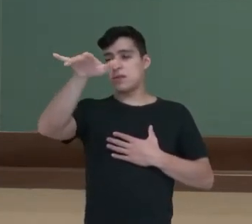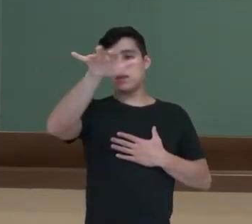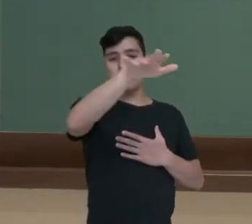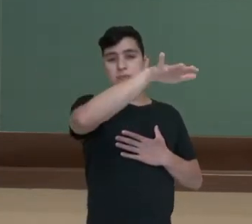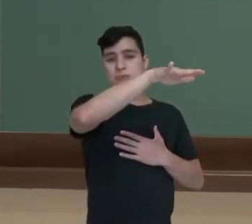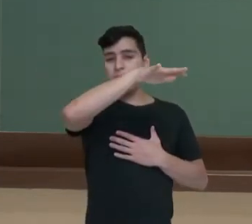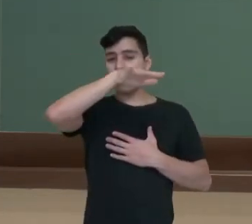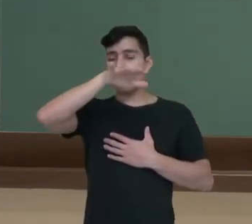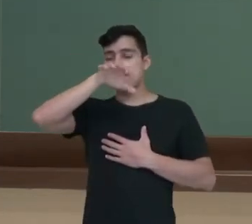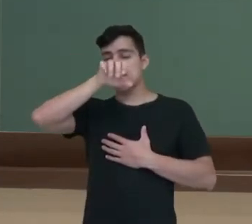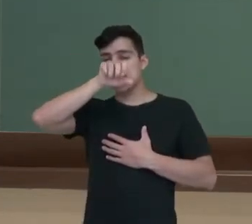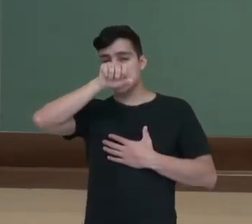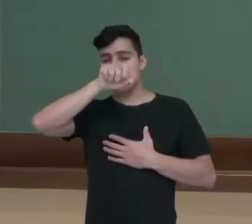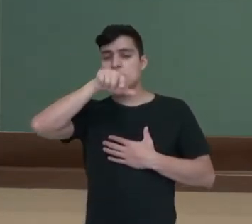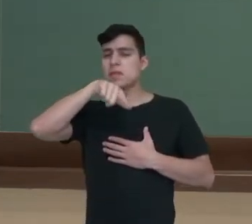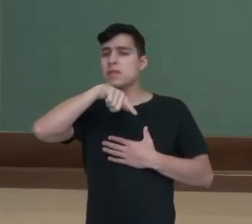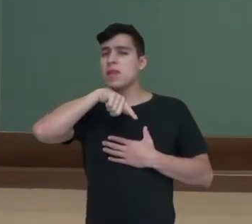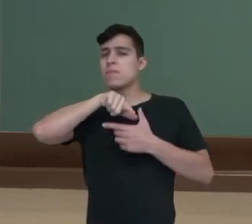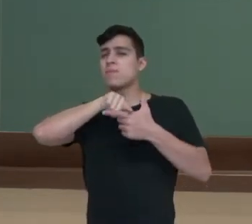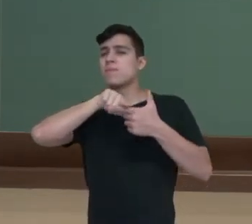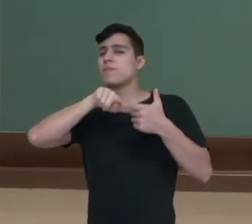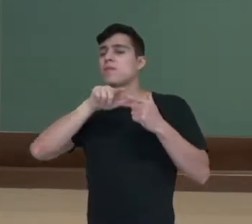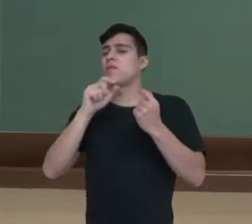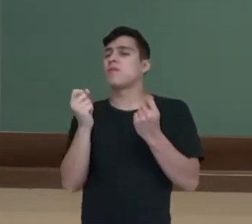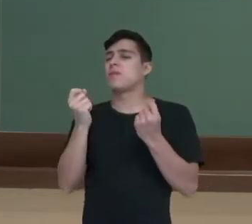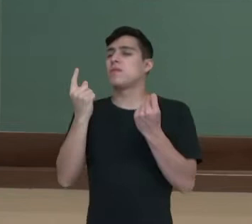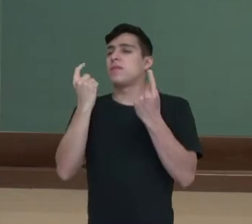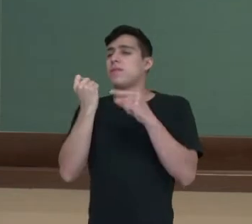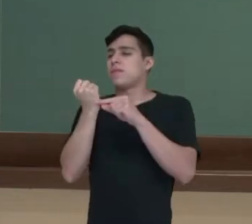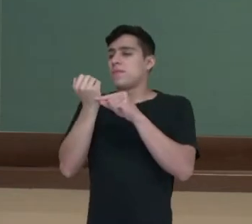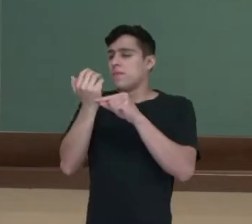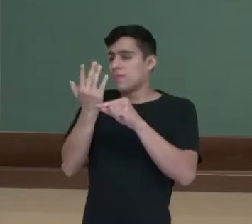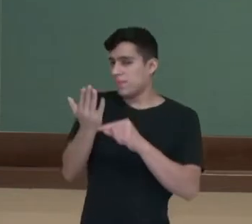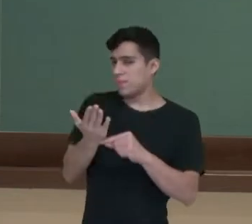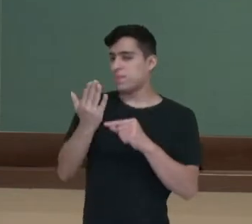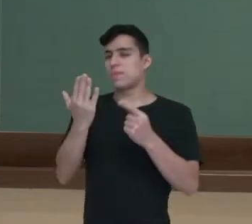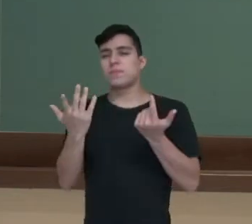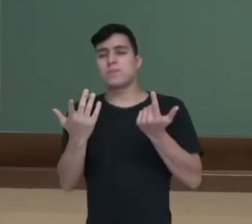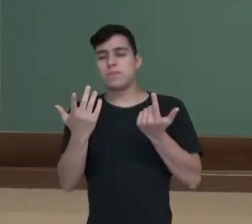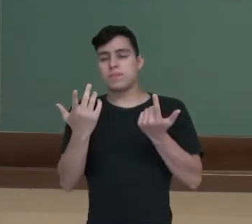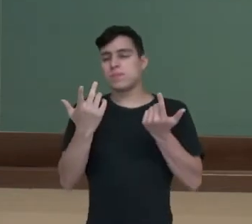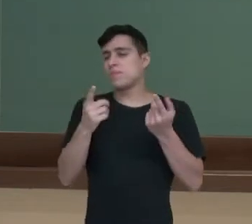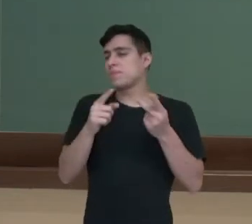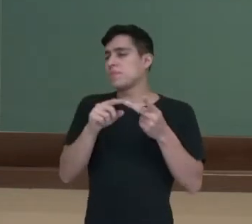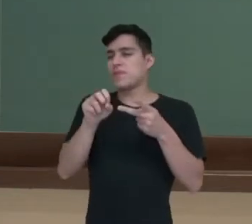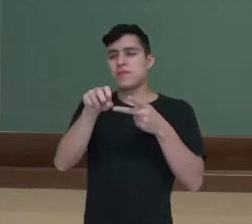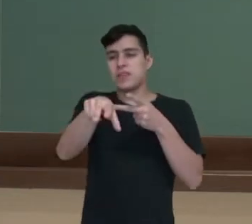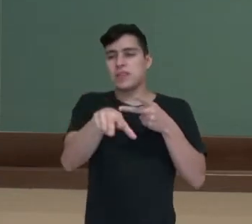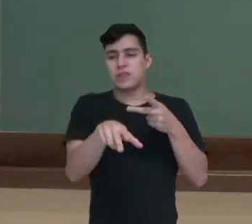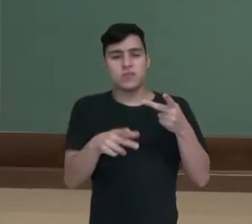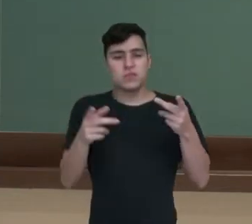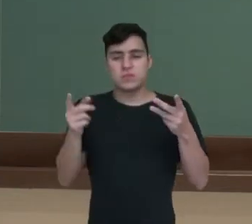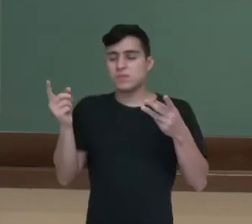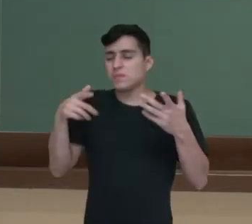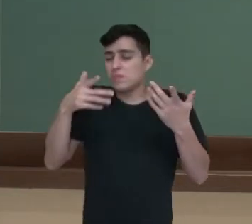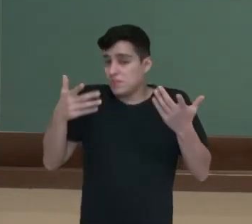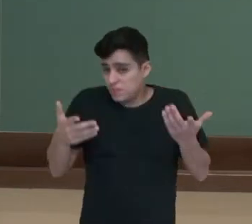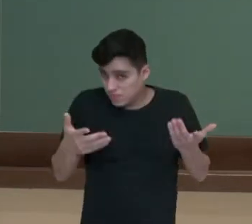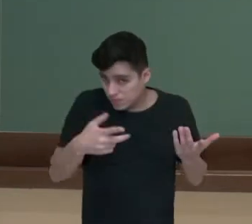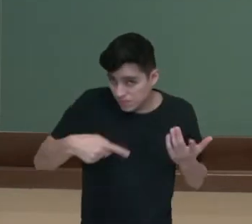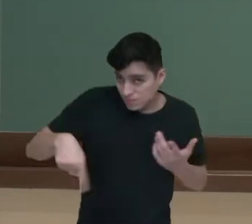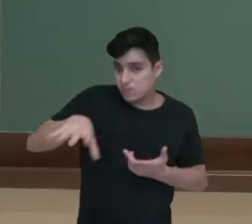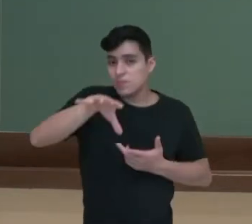em torno de você, tem algum agente estranho, um vírus, por exemplo, ou um outro agente. E quando nós